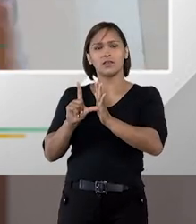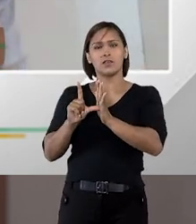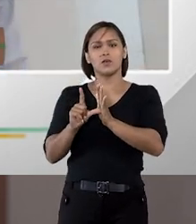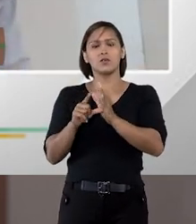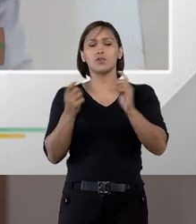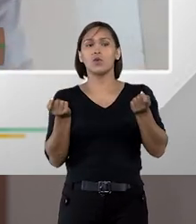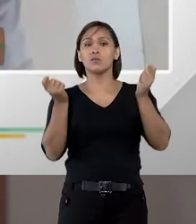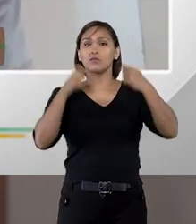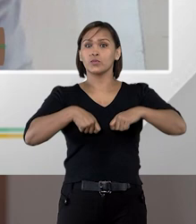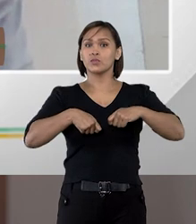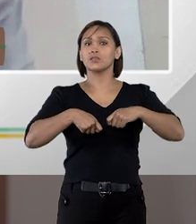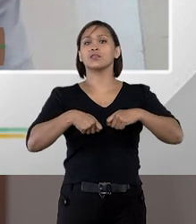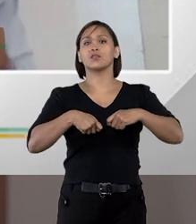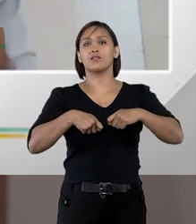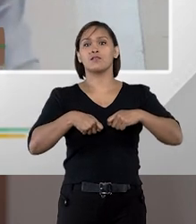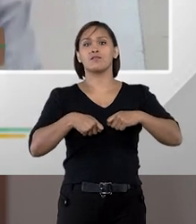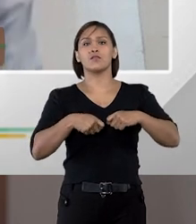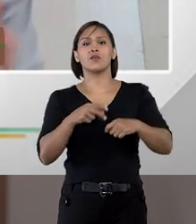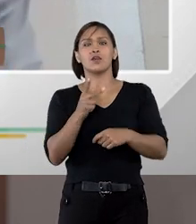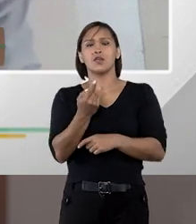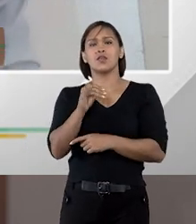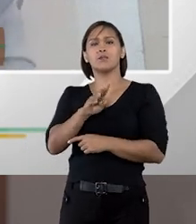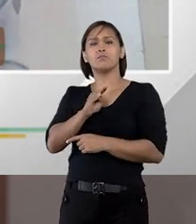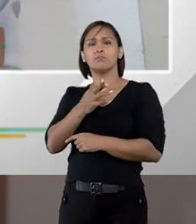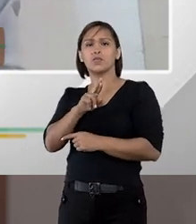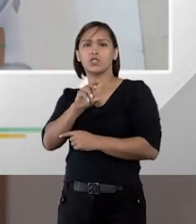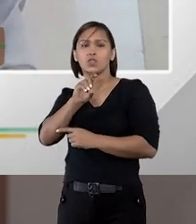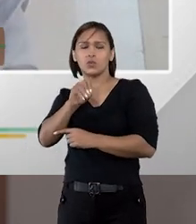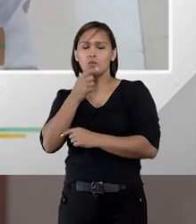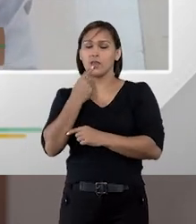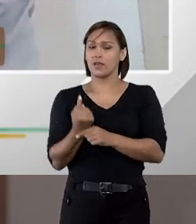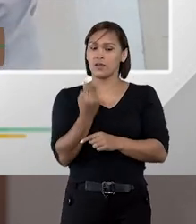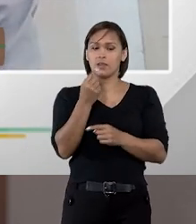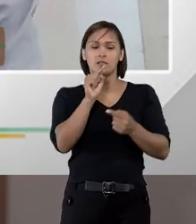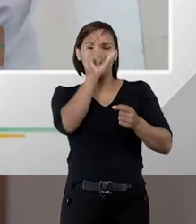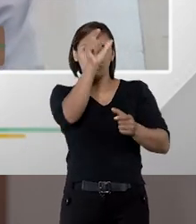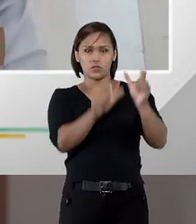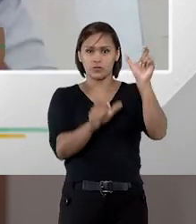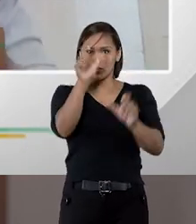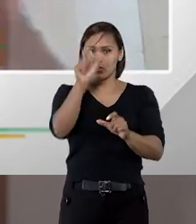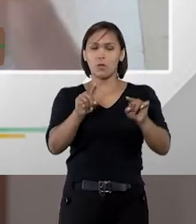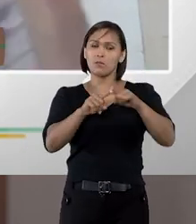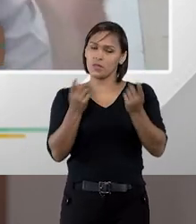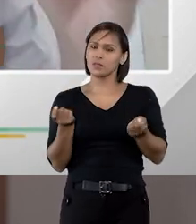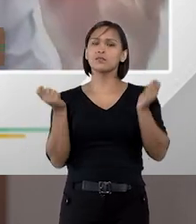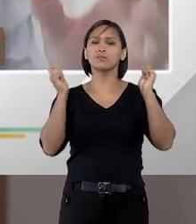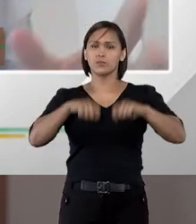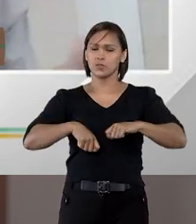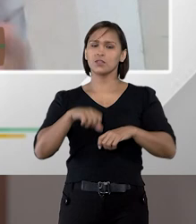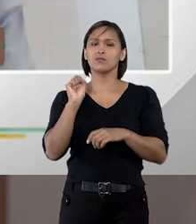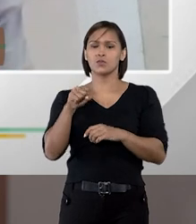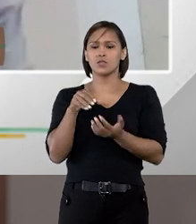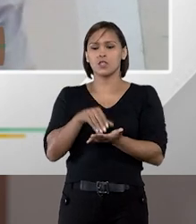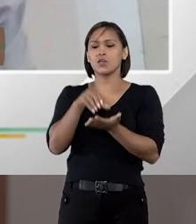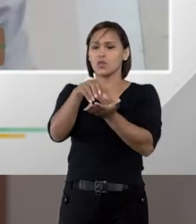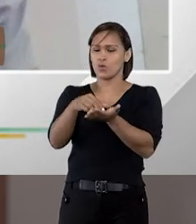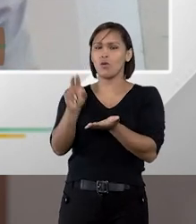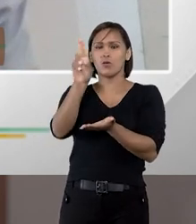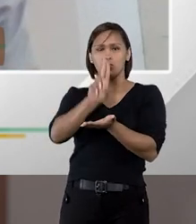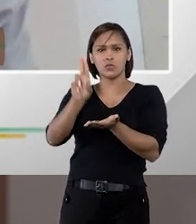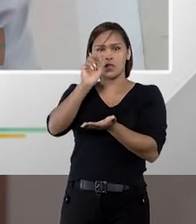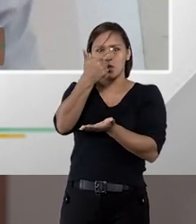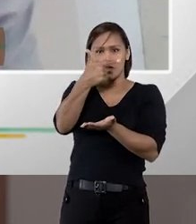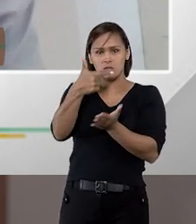anterior, não é possível o sistema híbrido em cada procedimento considerado individualmente, mas é possível sim que o órgão